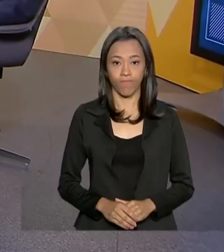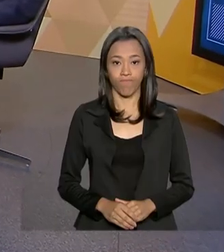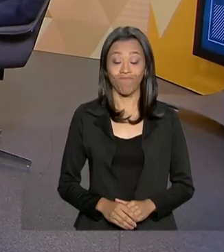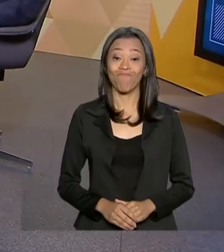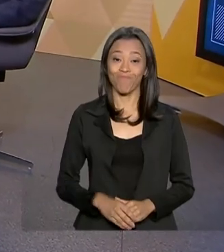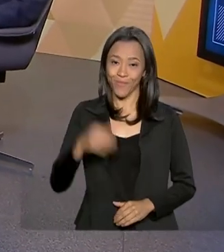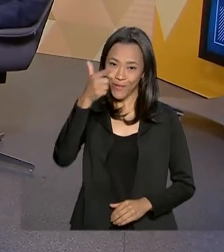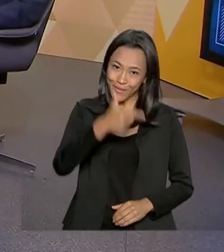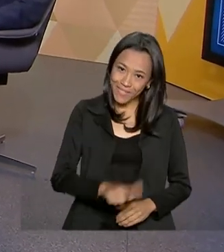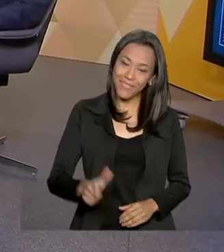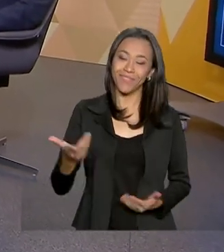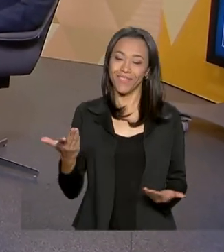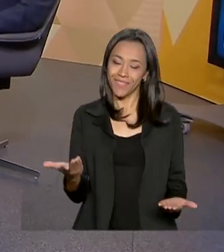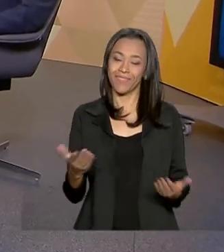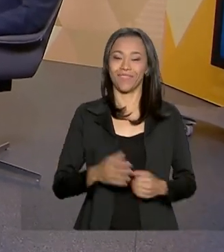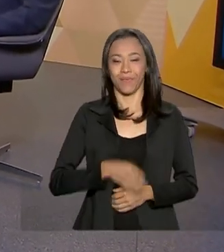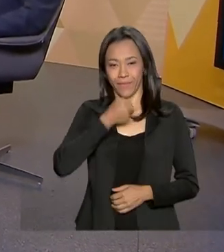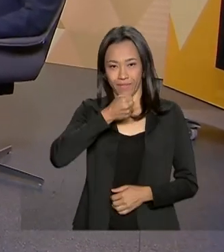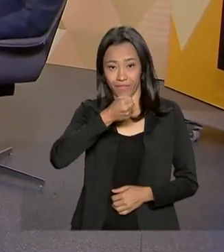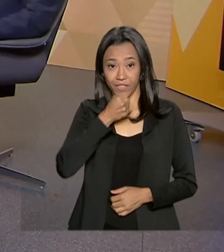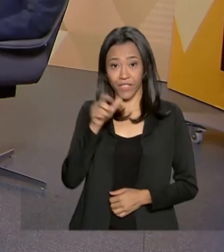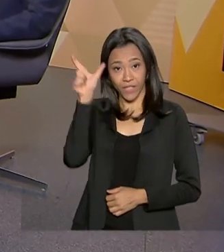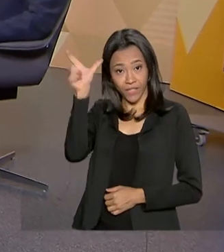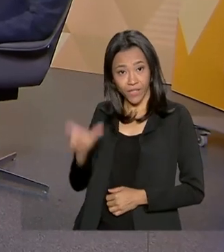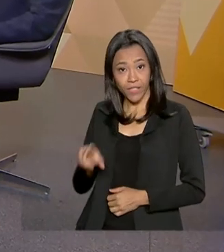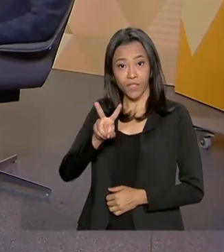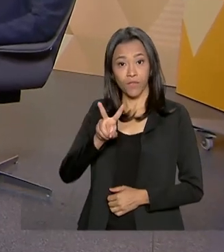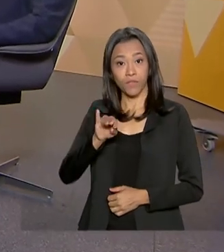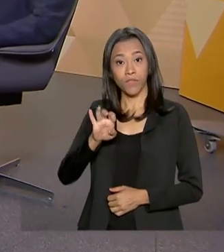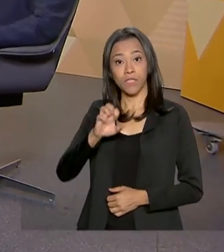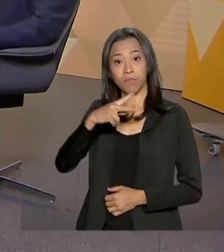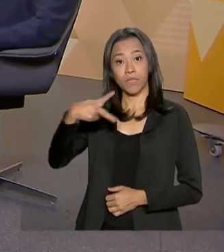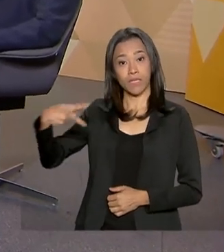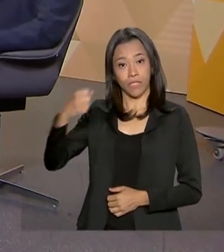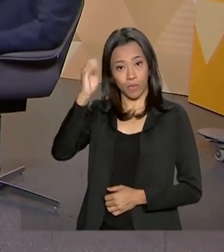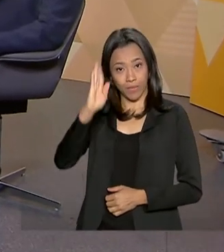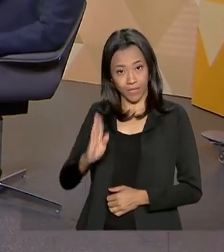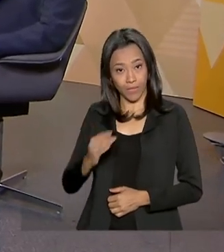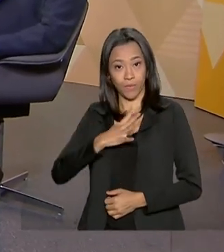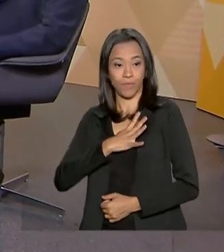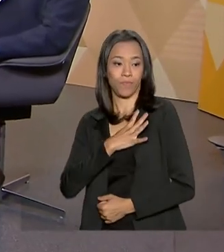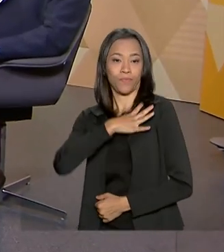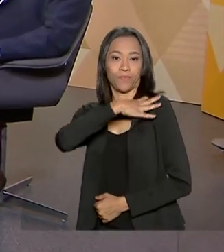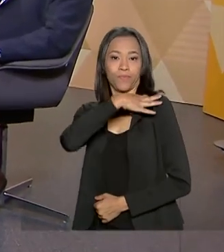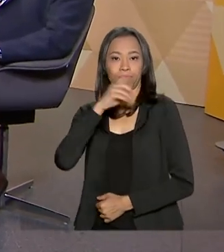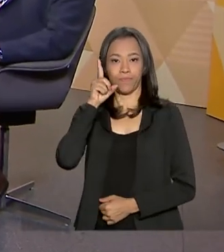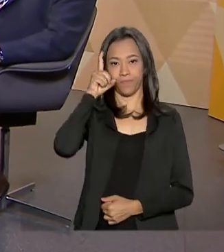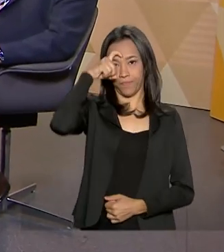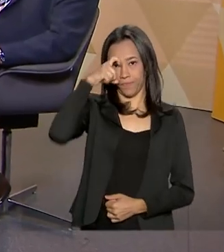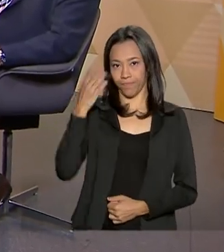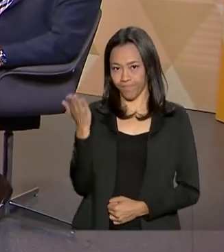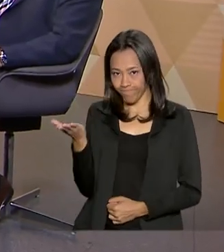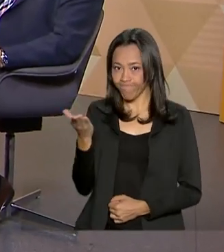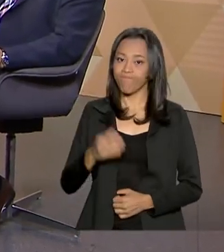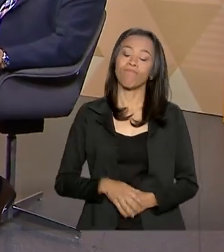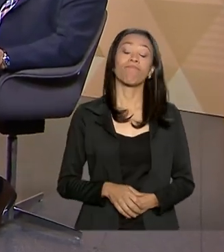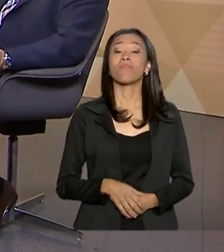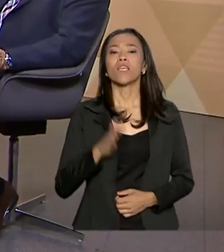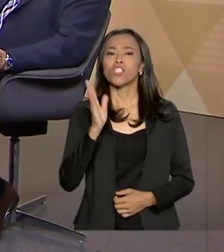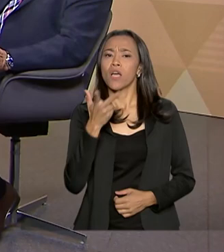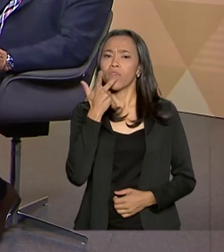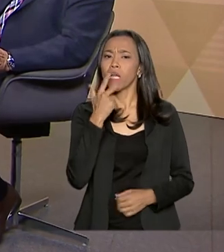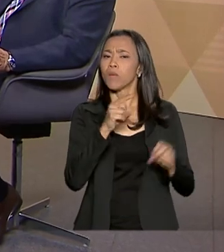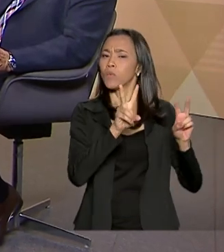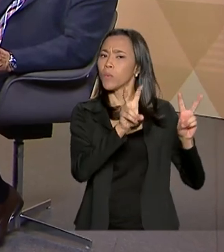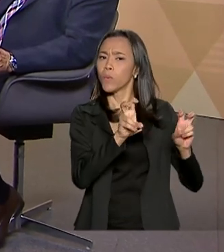De volta com o Brasil em Pauta, com o vice-presidente da República, Hamilton Mourão. Bom, falamos bastante da COSBAN,